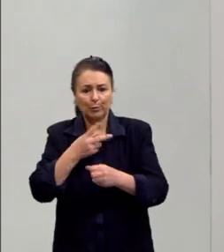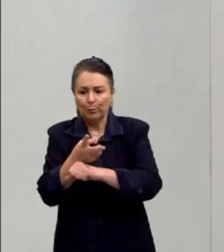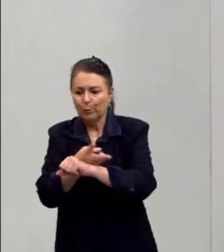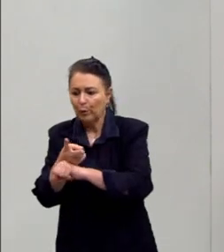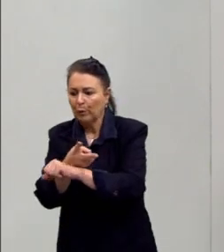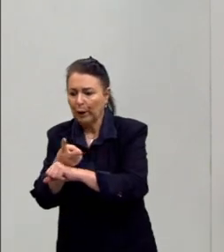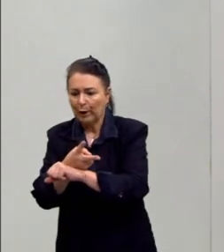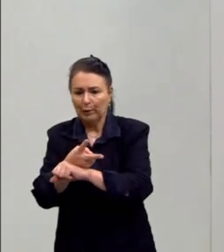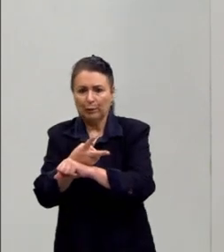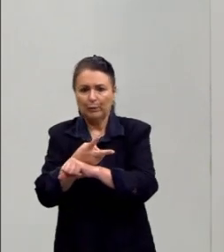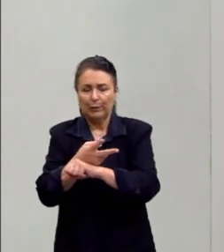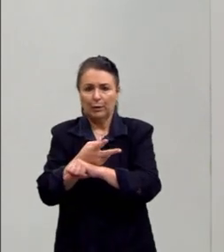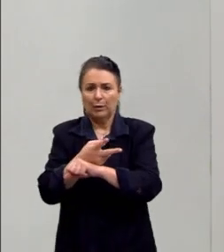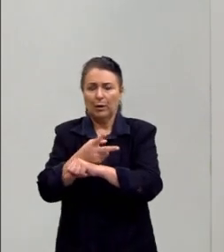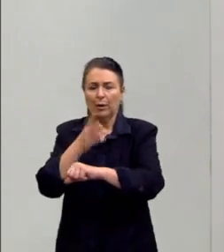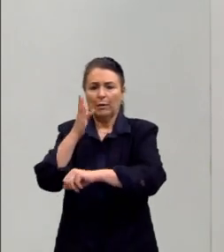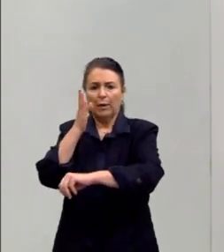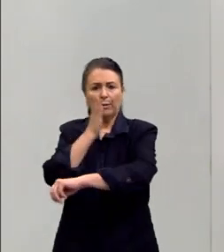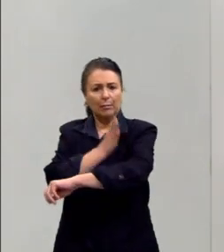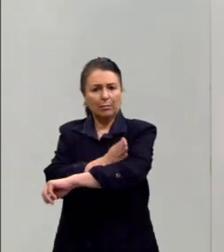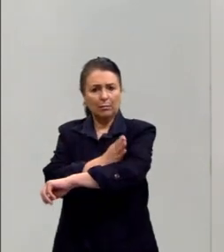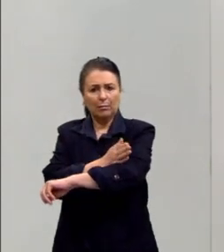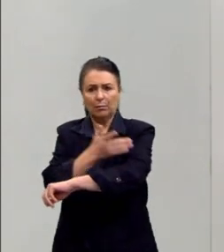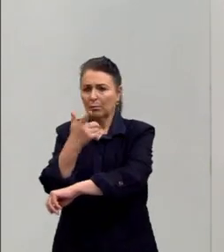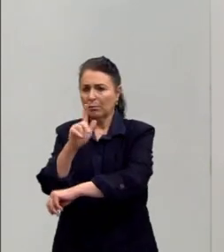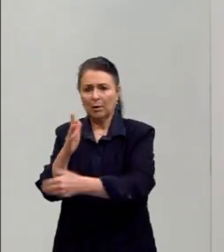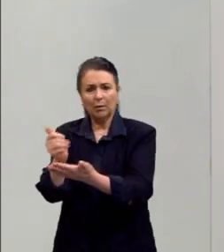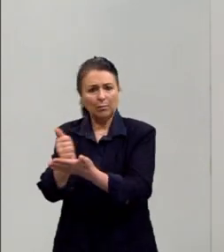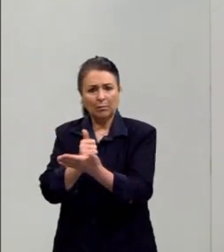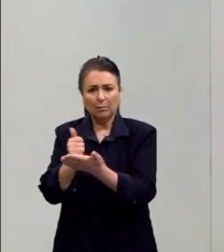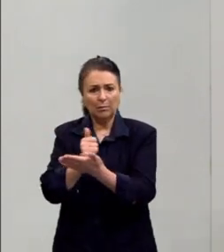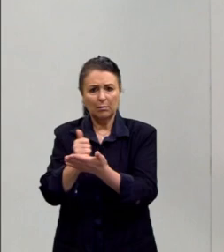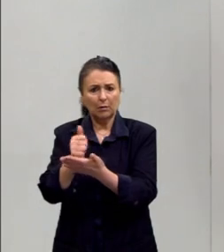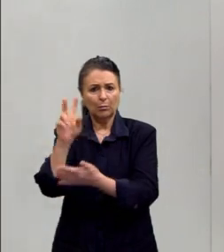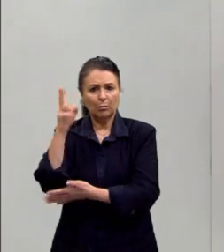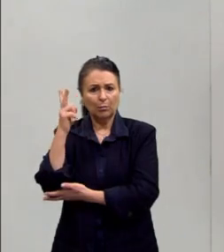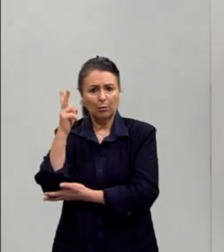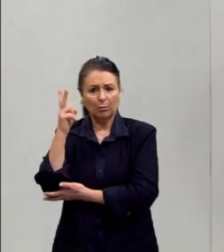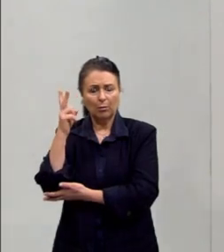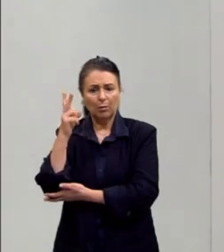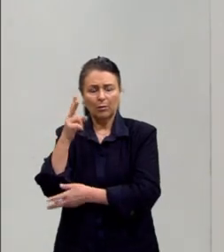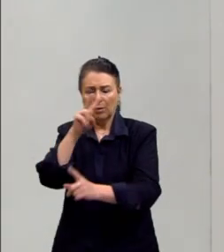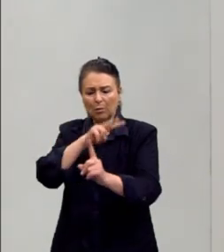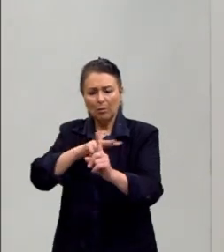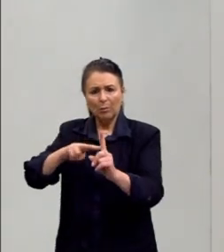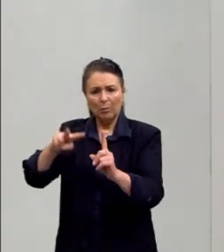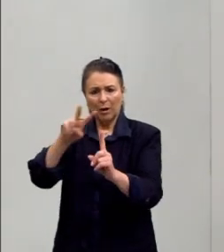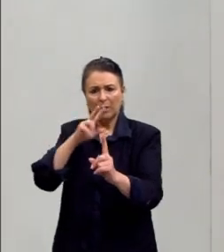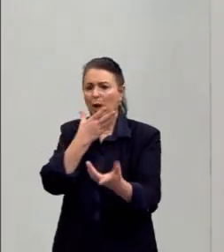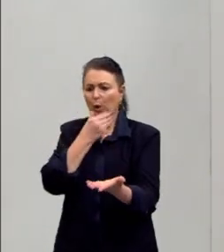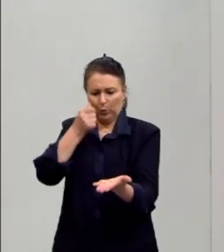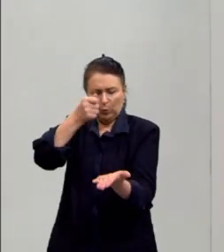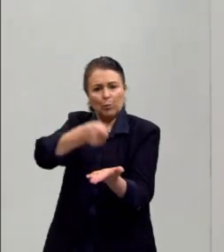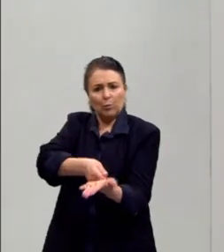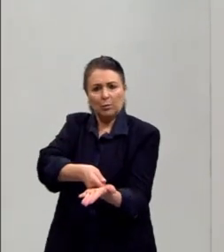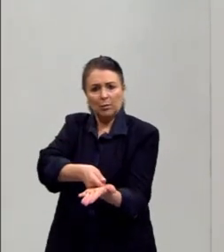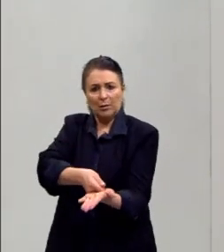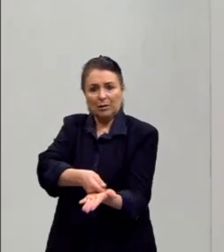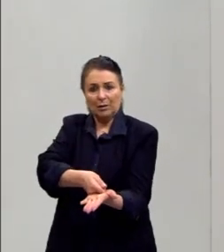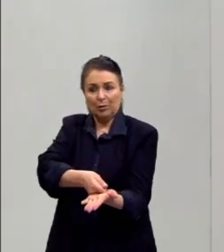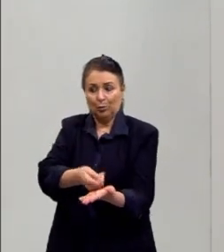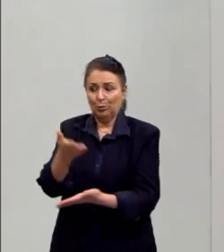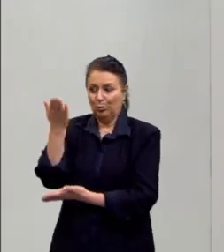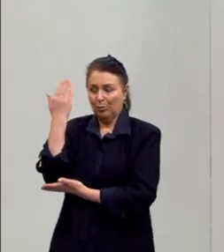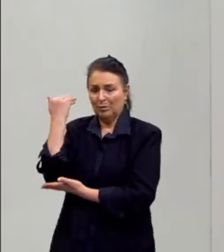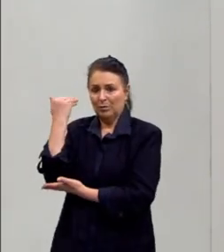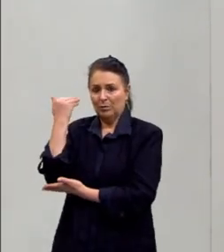pré-história. Não se tem nenhum embasamento histórico para isso. Isso é uma concepção machista que a gente projeta lá no passado. E